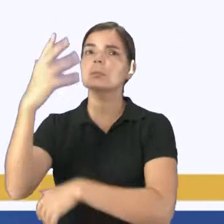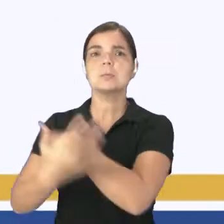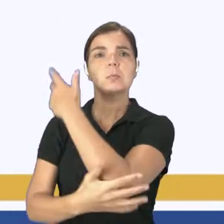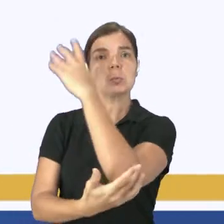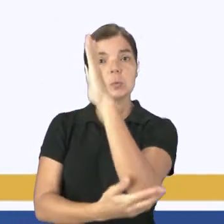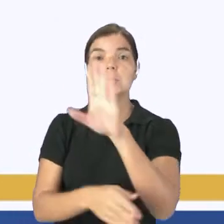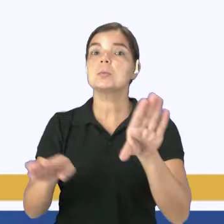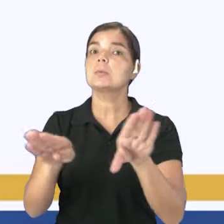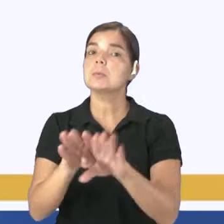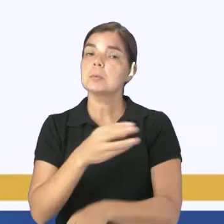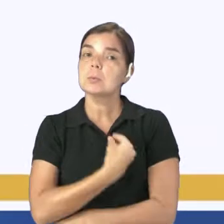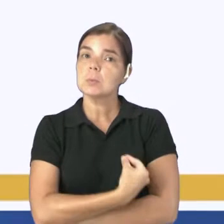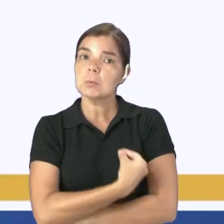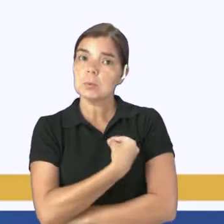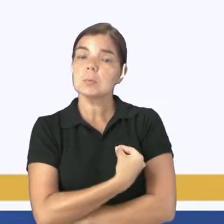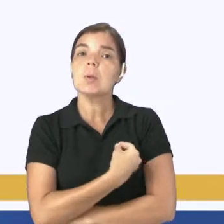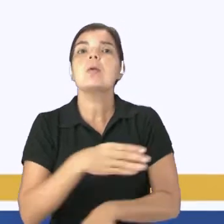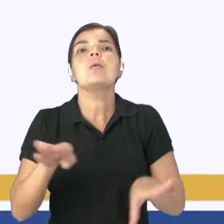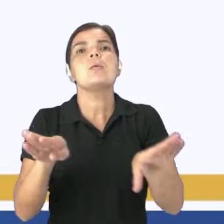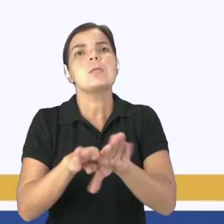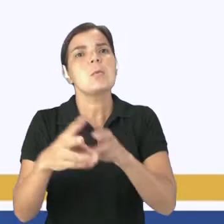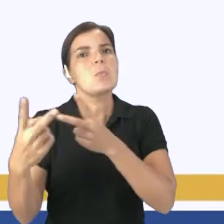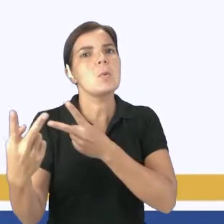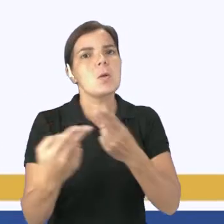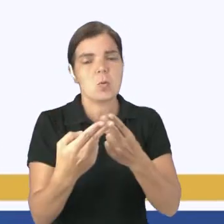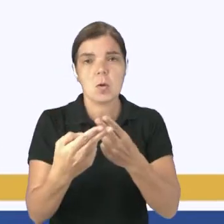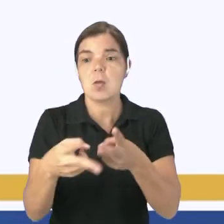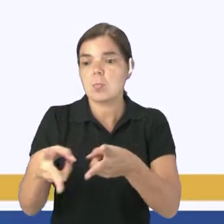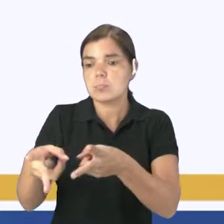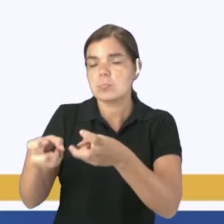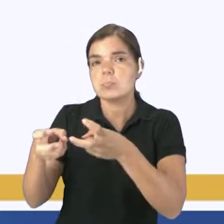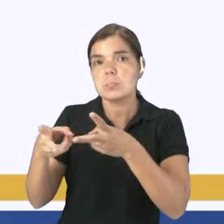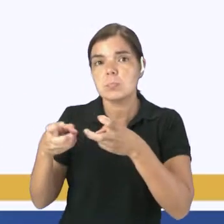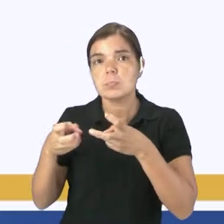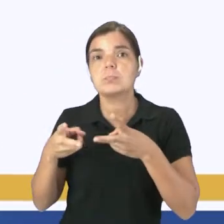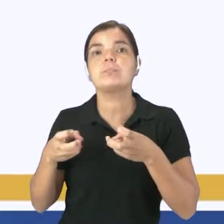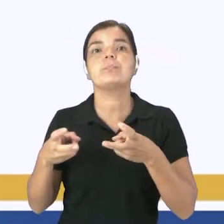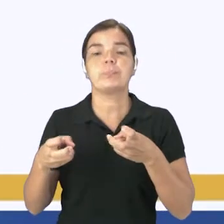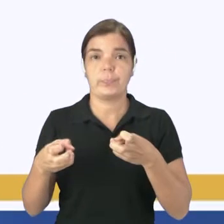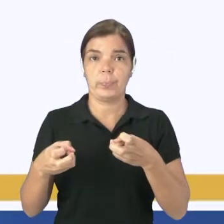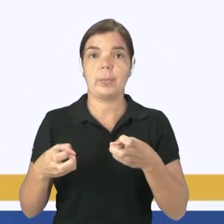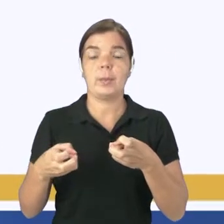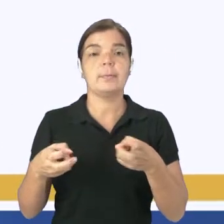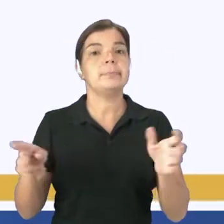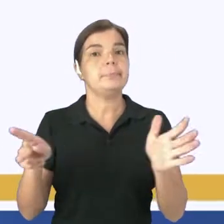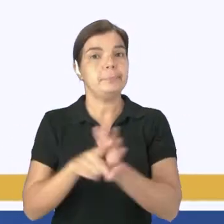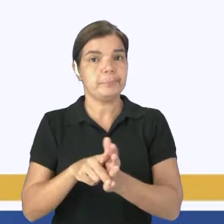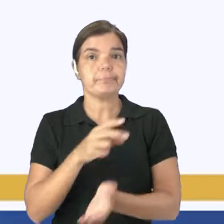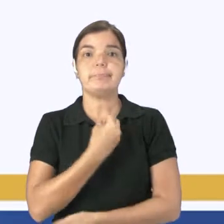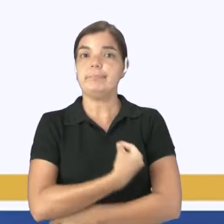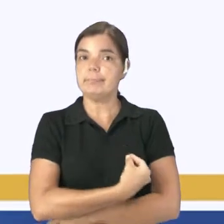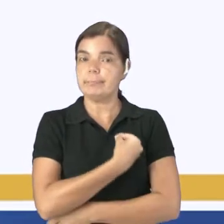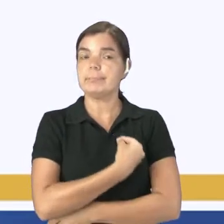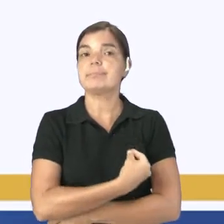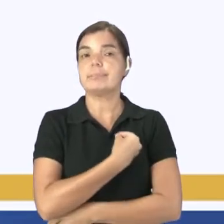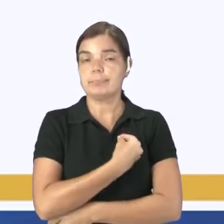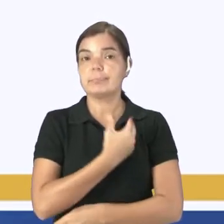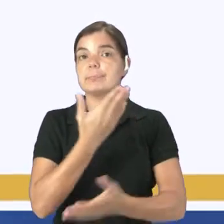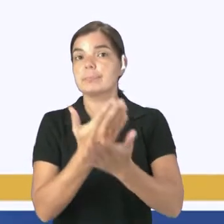sua sobrevivência e é do meio ambiente que ele vai conseguir retirar diferentes fontes para o seu próprio sustento, por mais que ele acabe